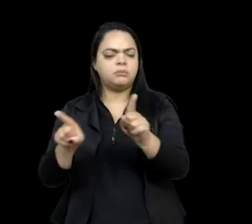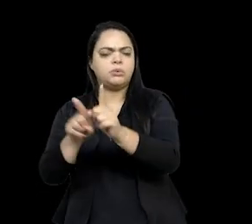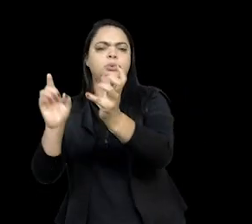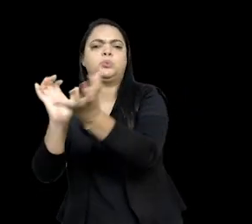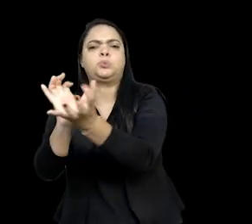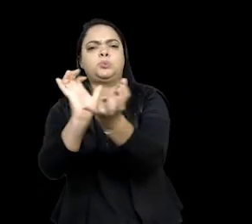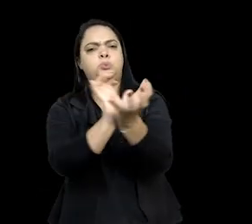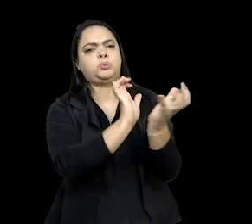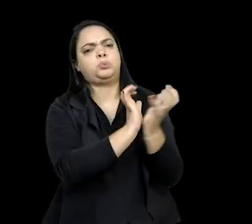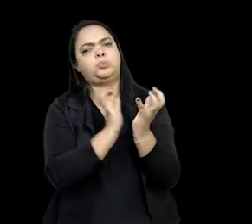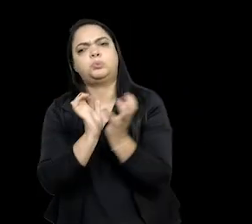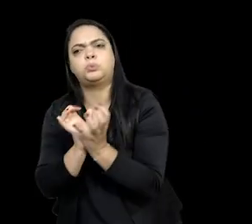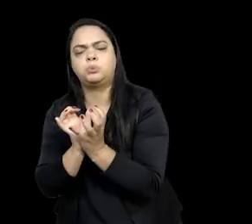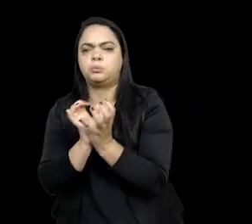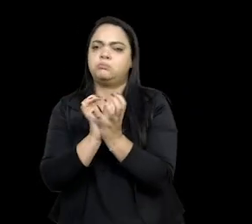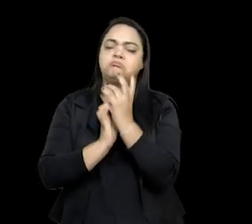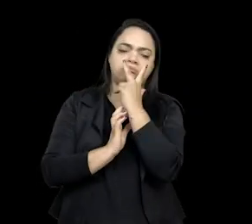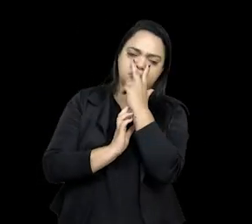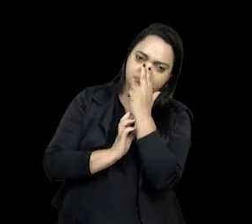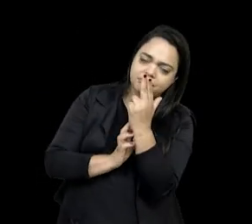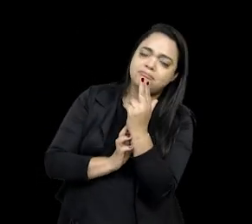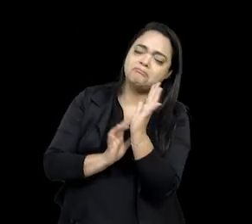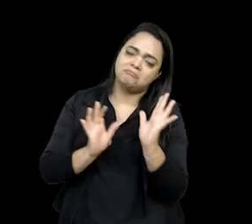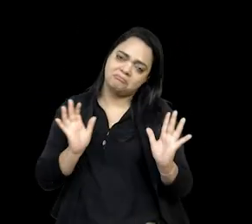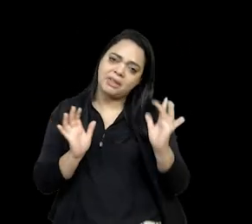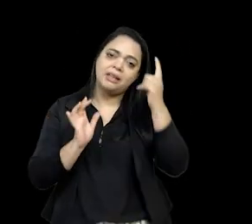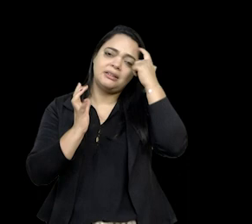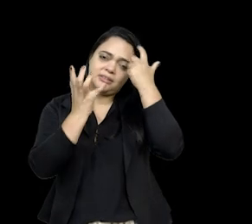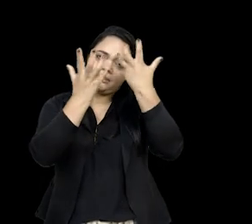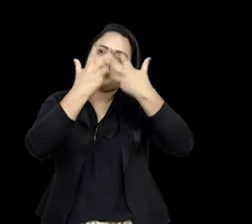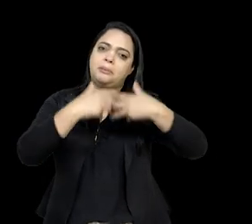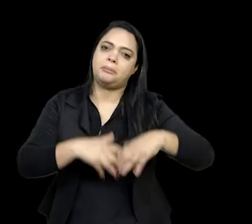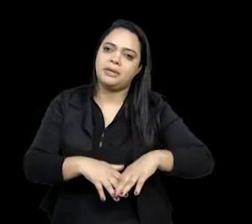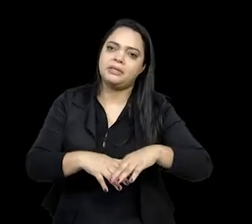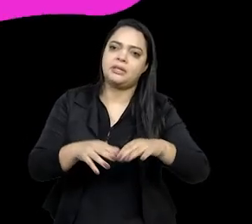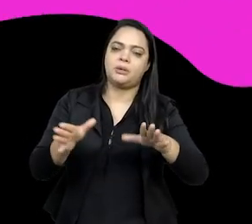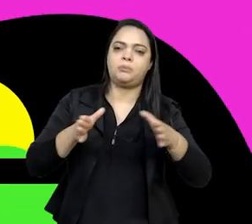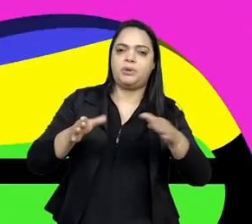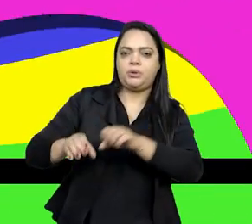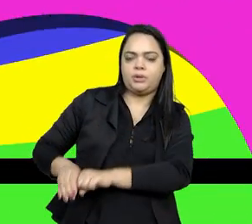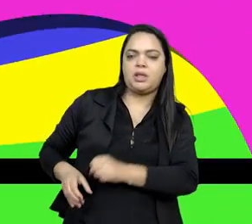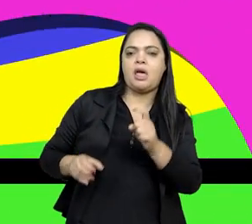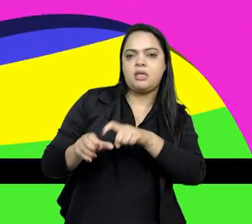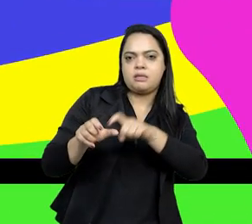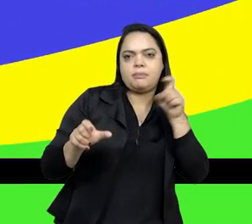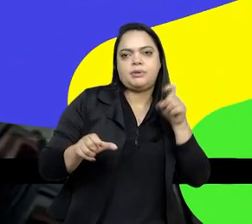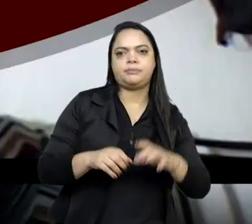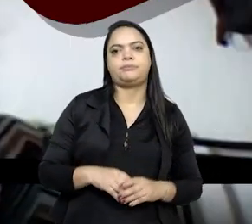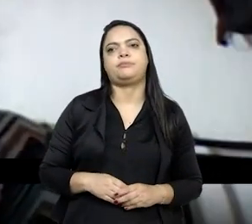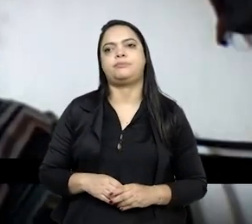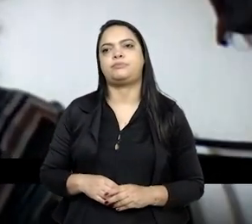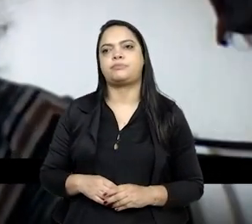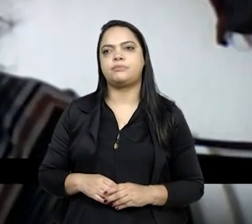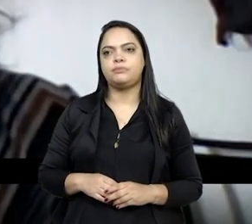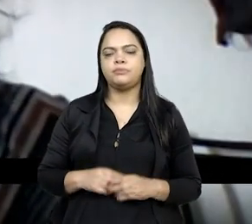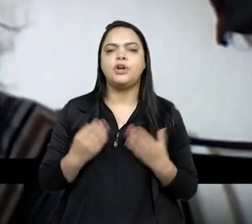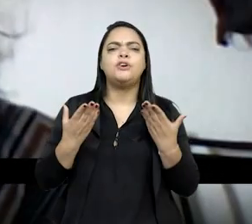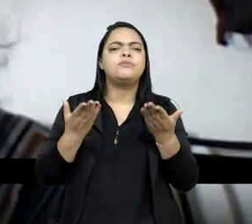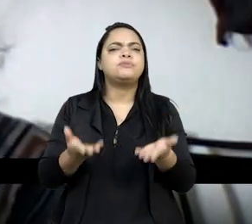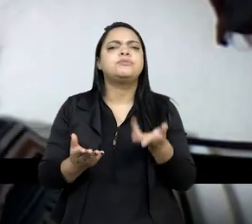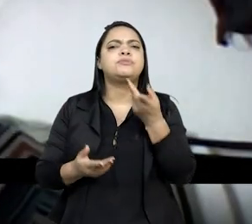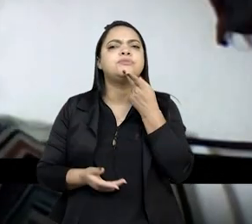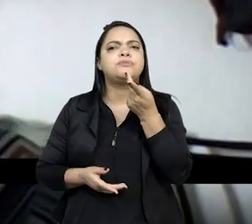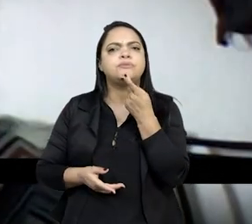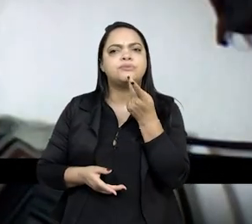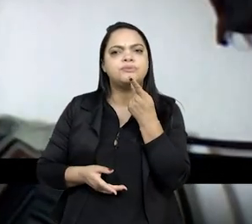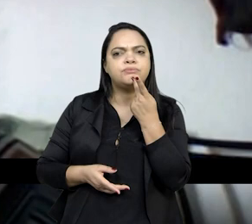e eu acho que é um pouco por aí, pensando nesse período da independência. Quando você falou